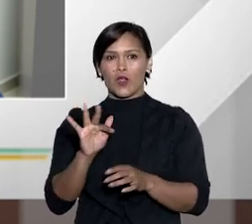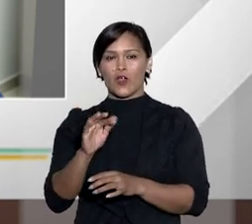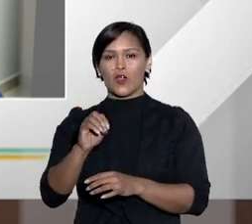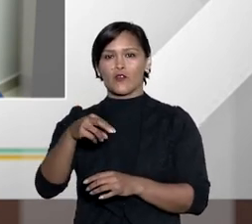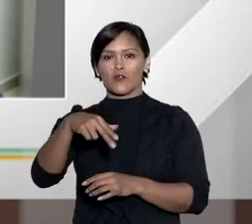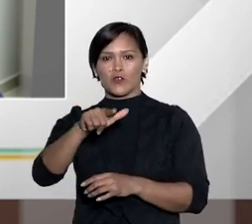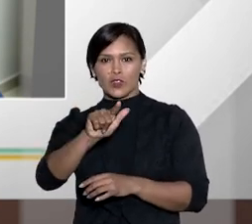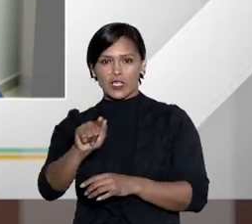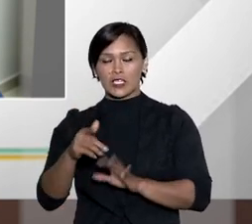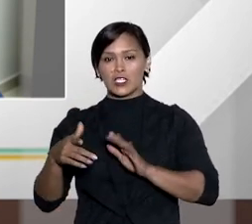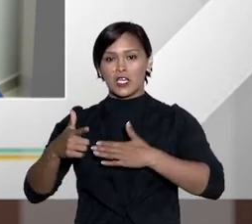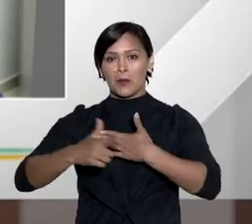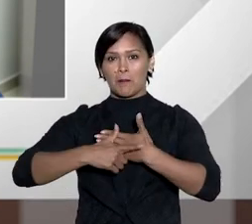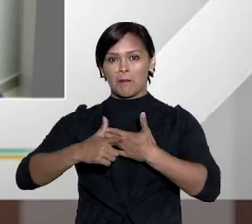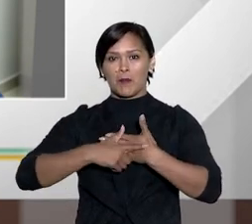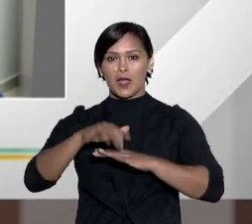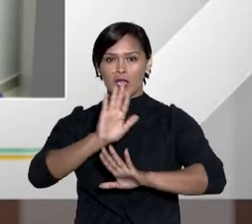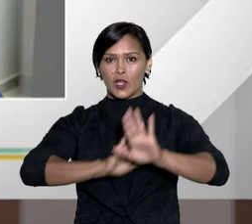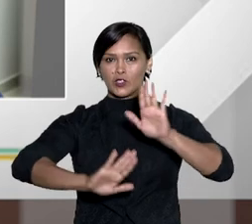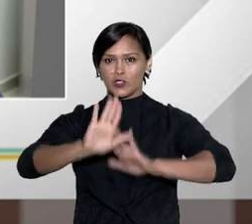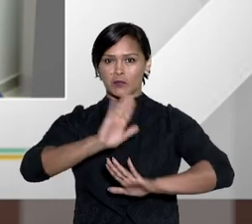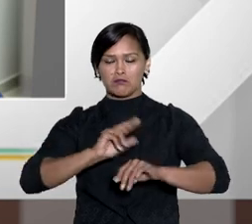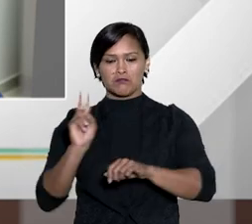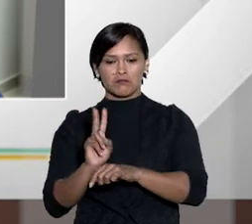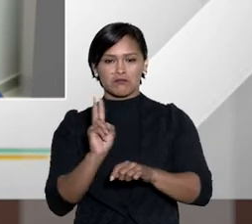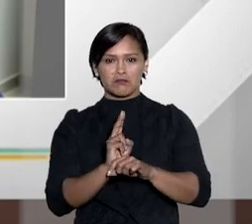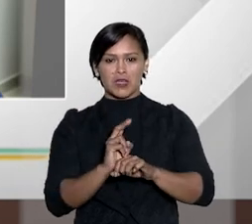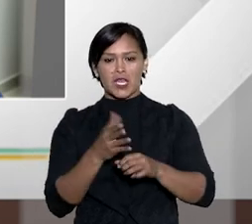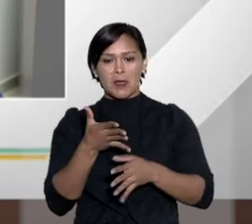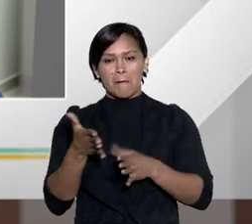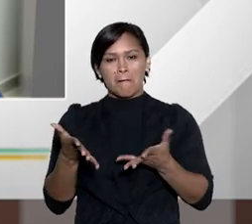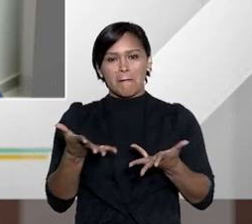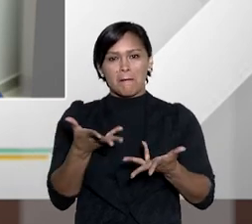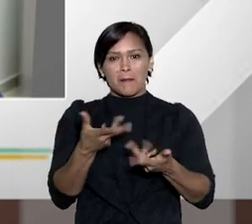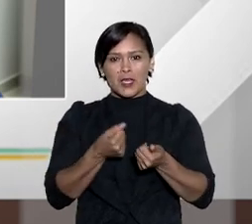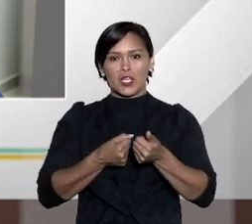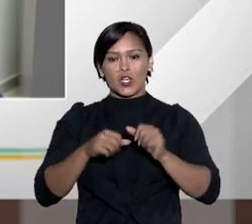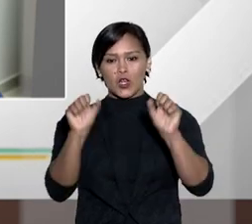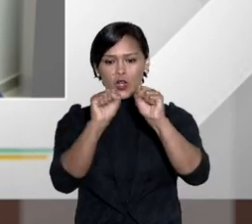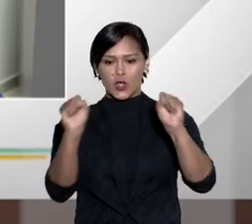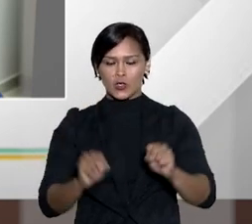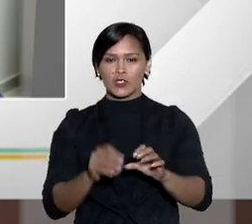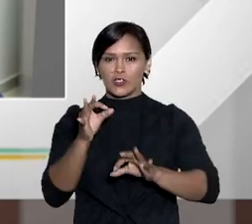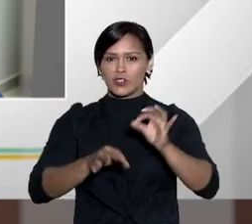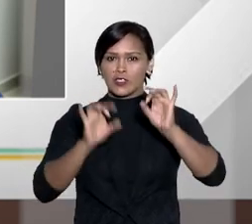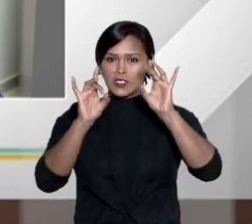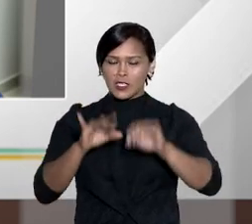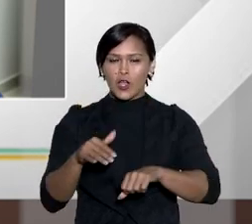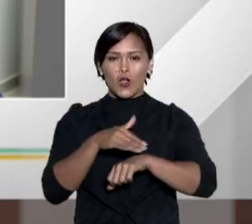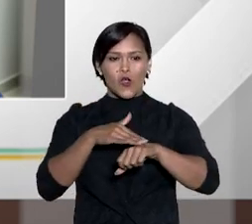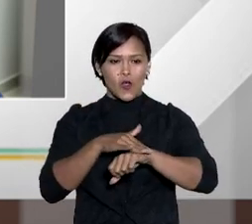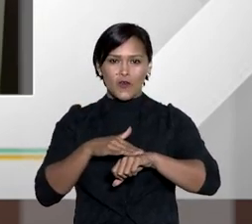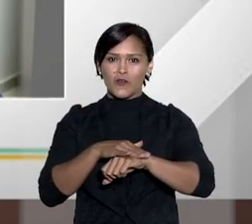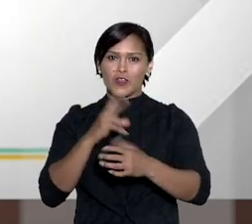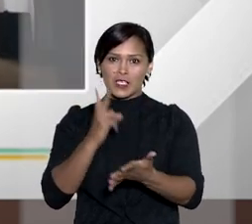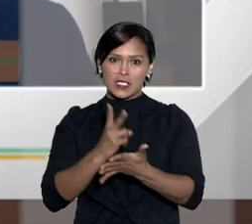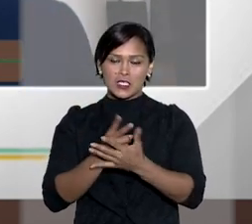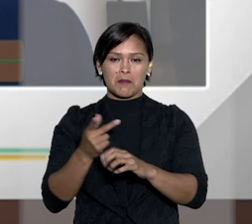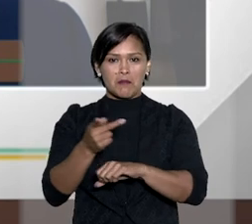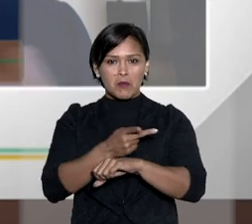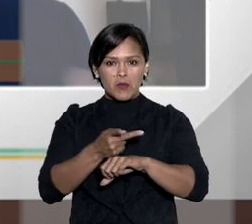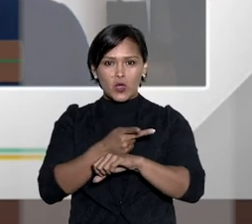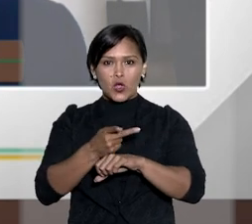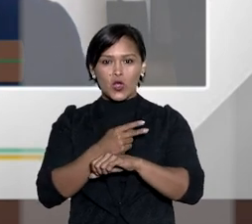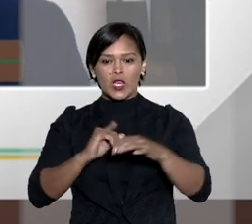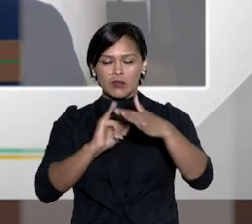bom eu acho que o Fonage ele tem o papel de preservar e aprimorar o sistema dos juizados especiais cíveis